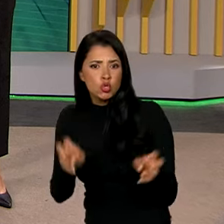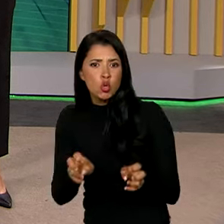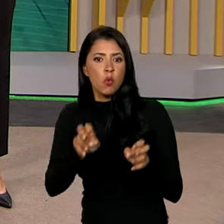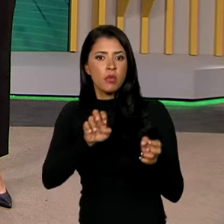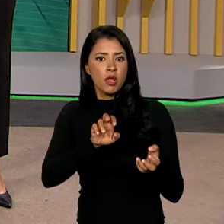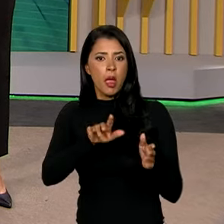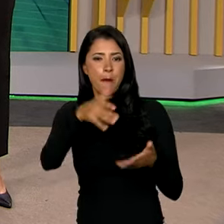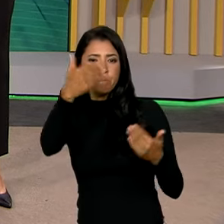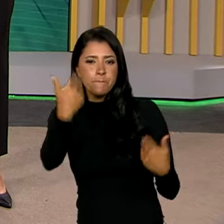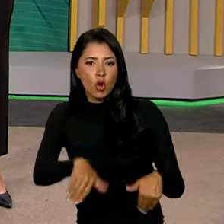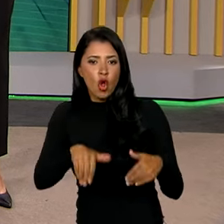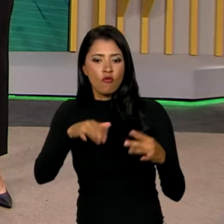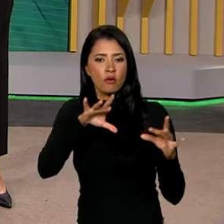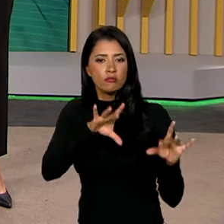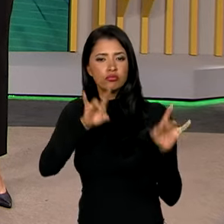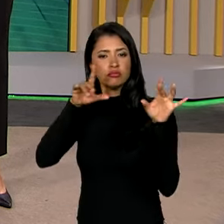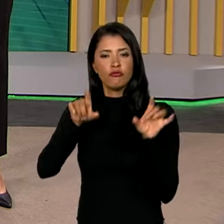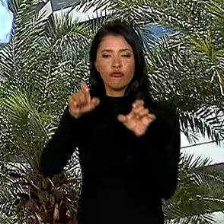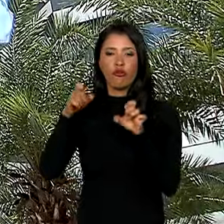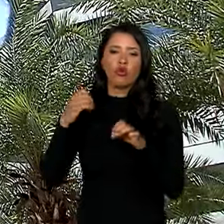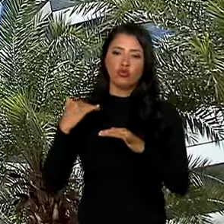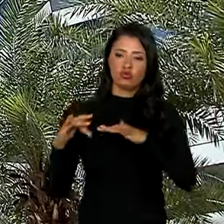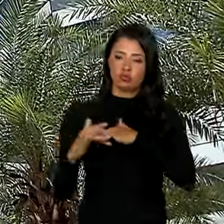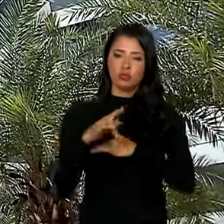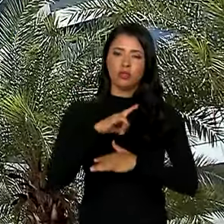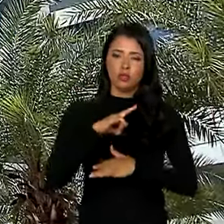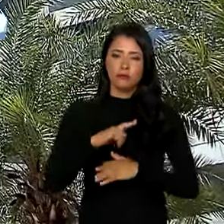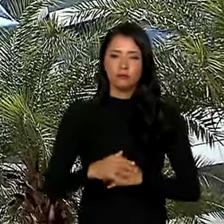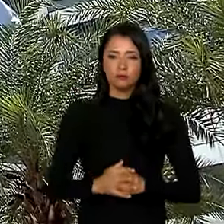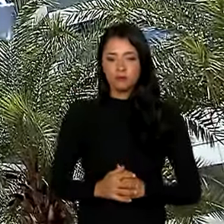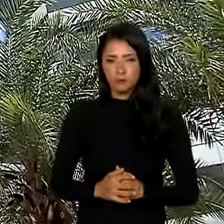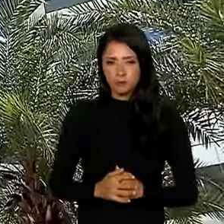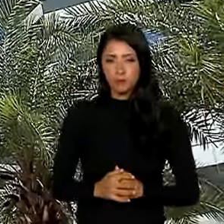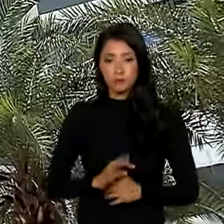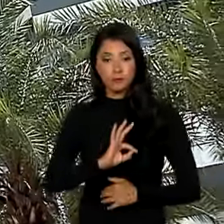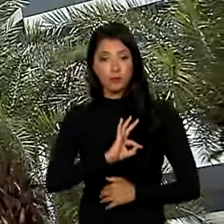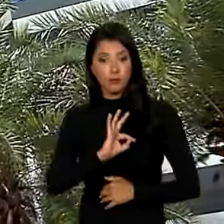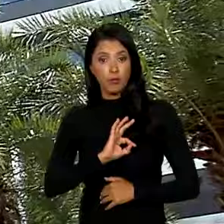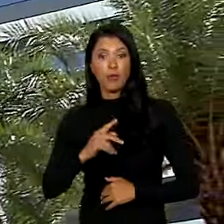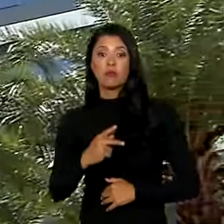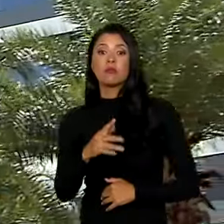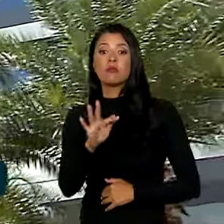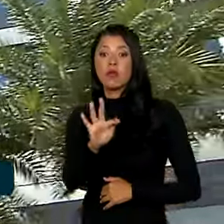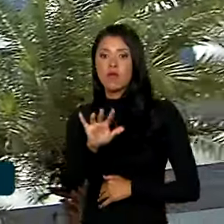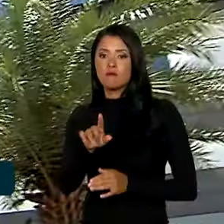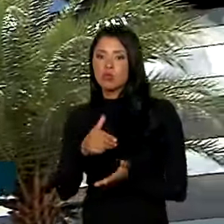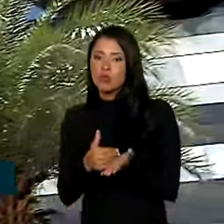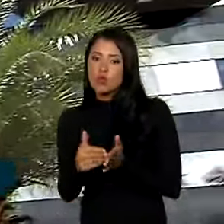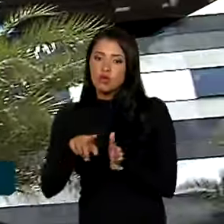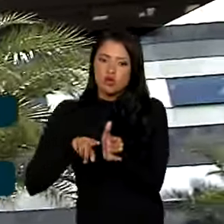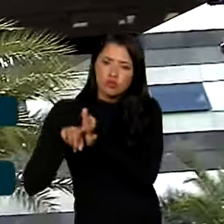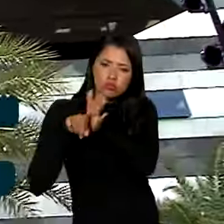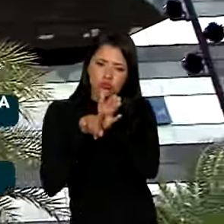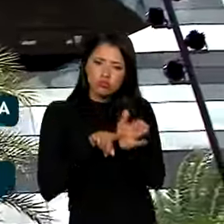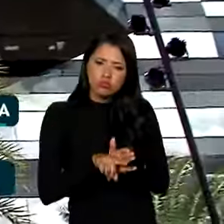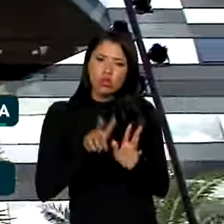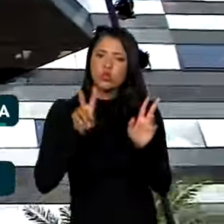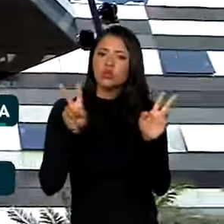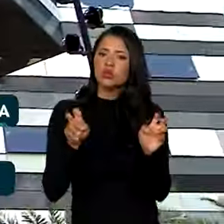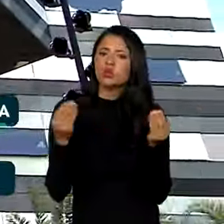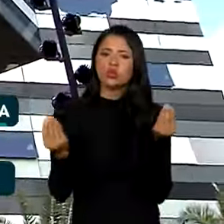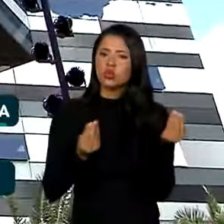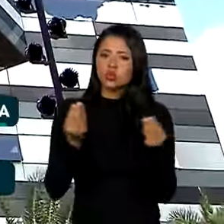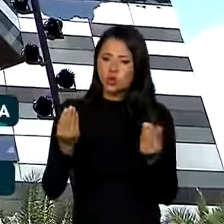prova que circularam nas redes sociais. A Polícia Federal já iniciou as investigações sobre a